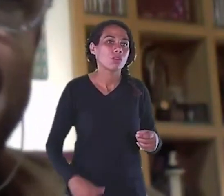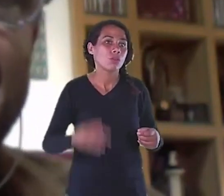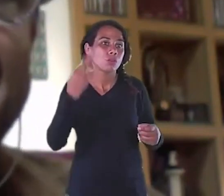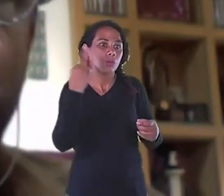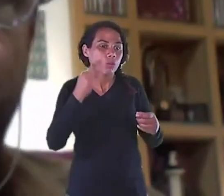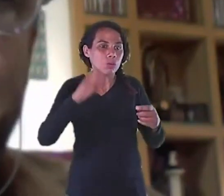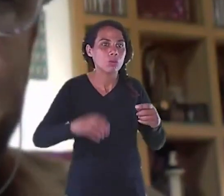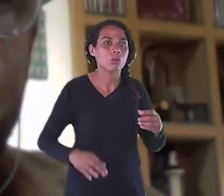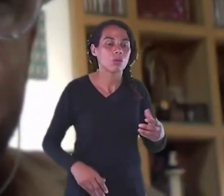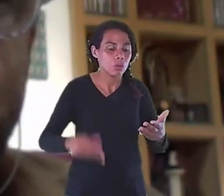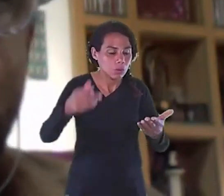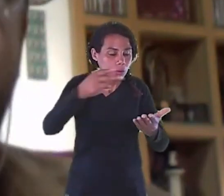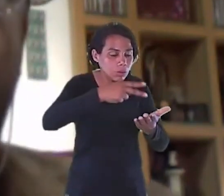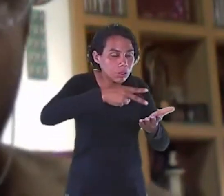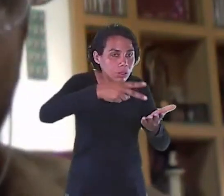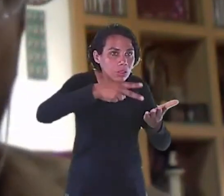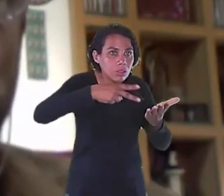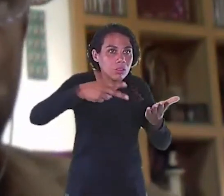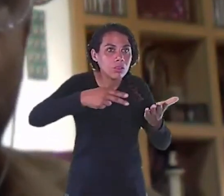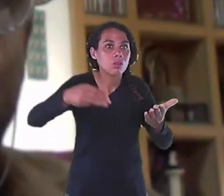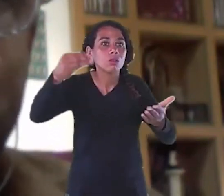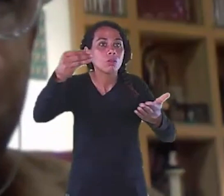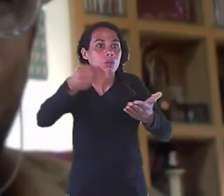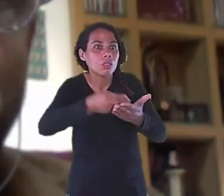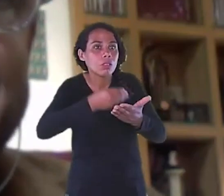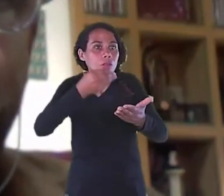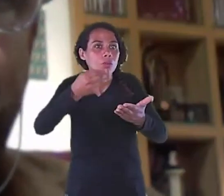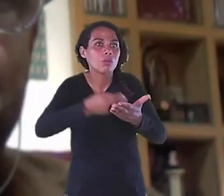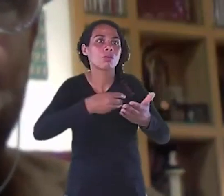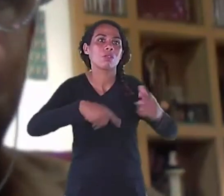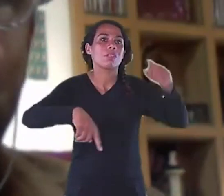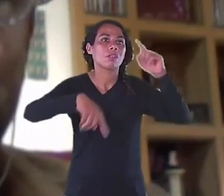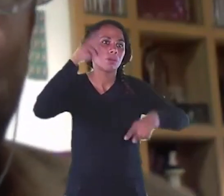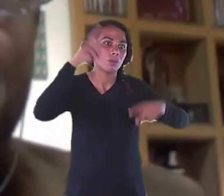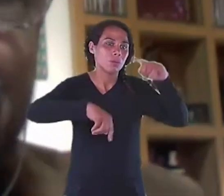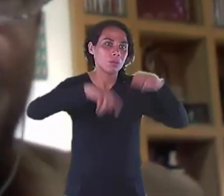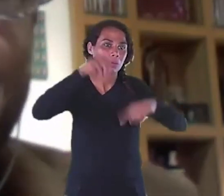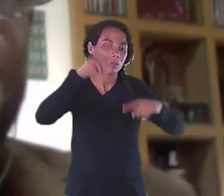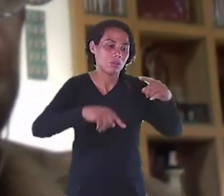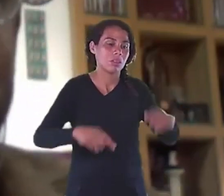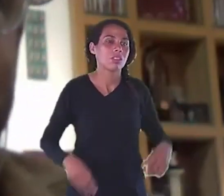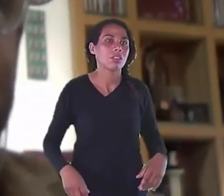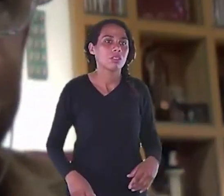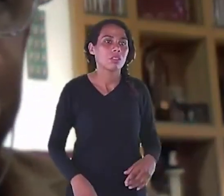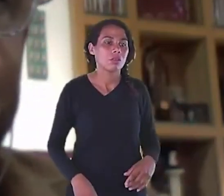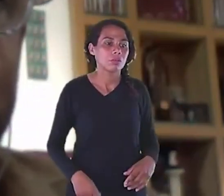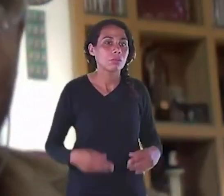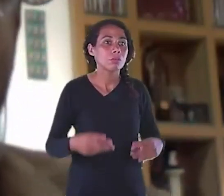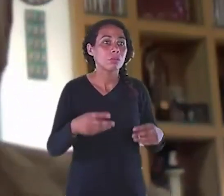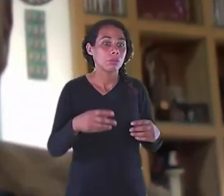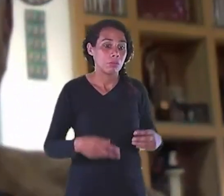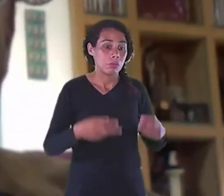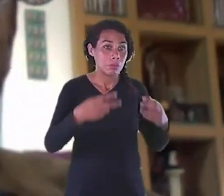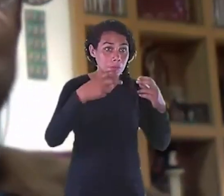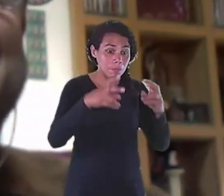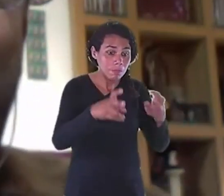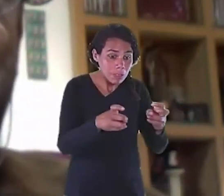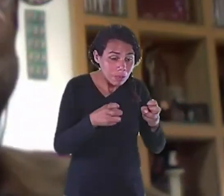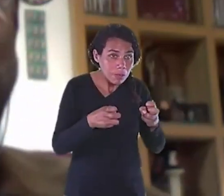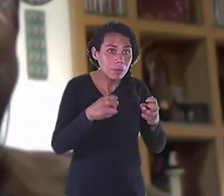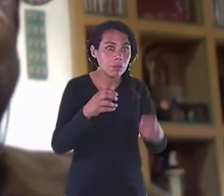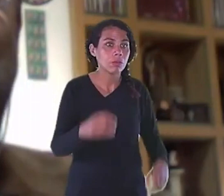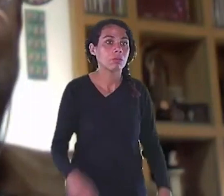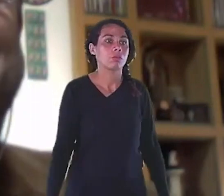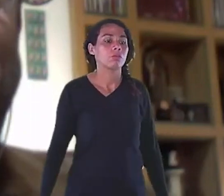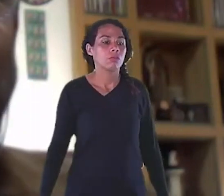Ele define A forma do objeto Para ser produzido Industrialmente Afonso Foi a